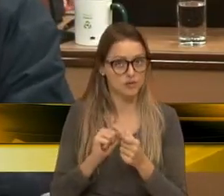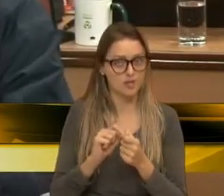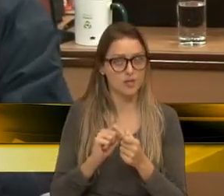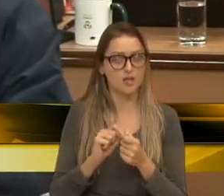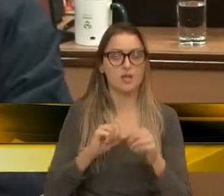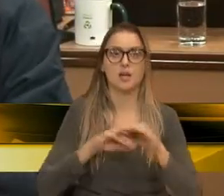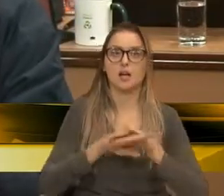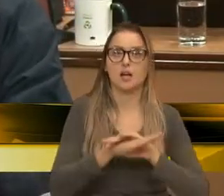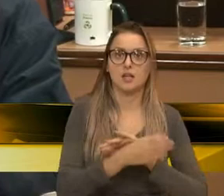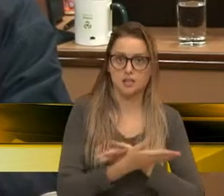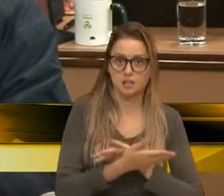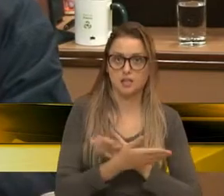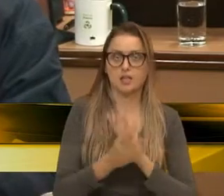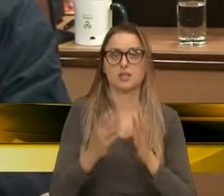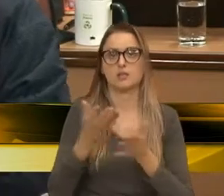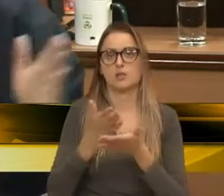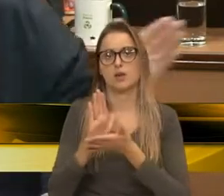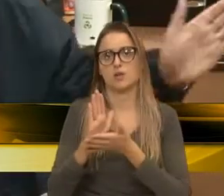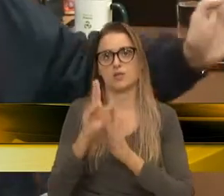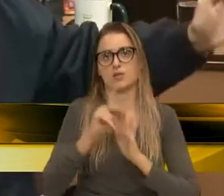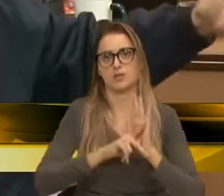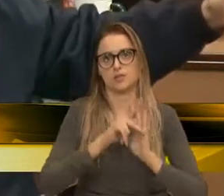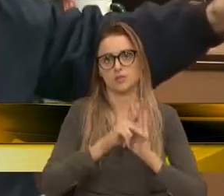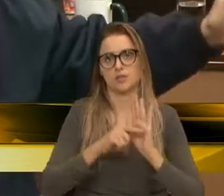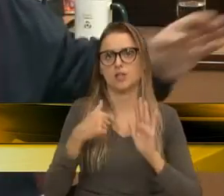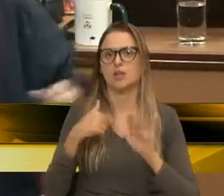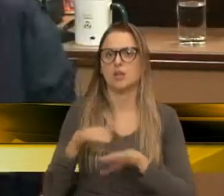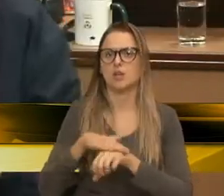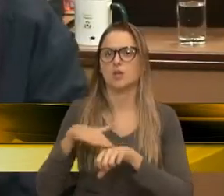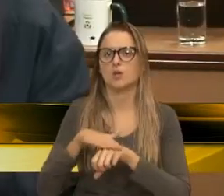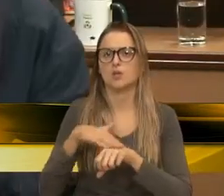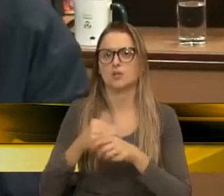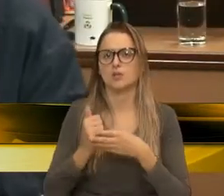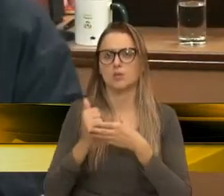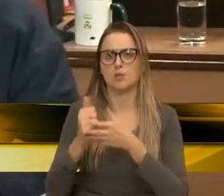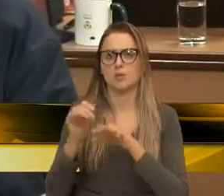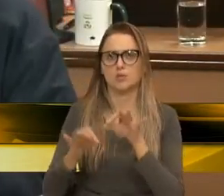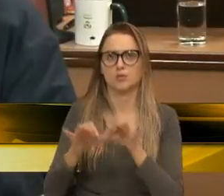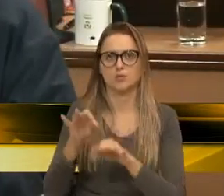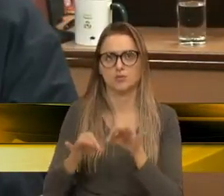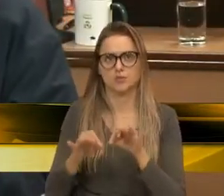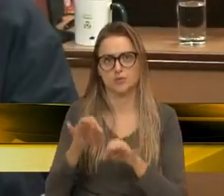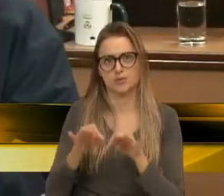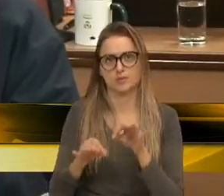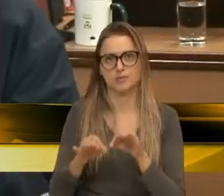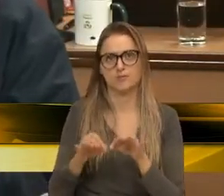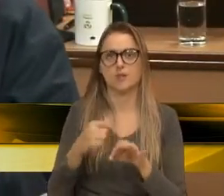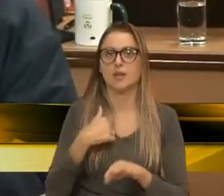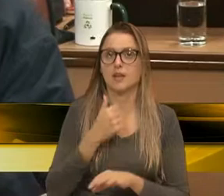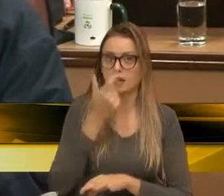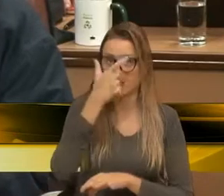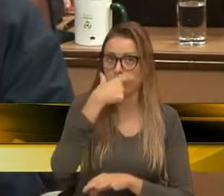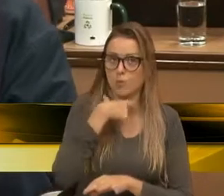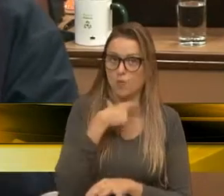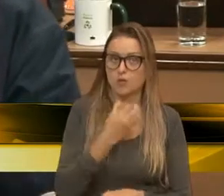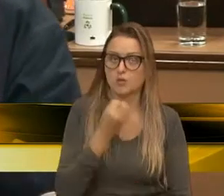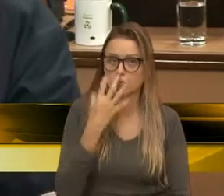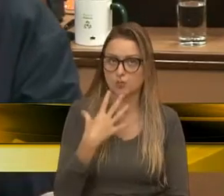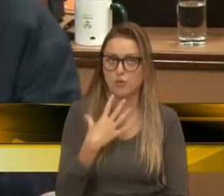instauradas a partir da aprovação desse projeto. Eu falava com a assessoria legislativa, vereador Denise, acho prudente